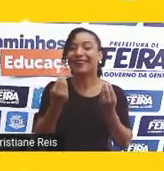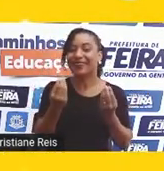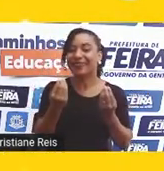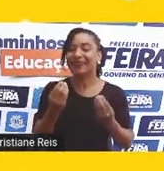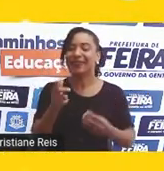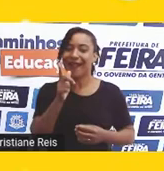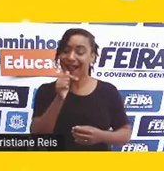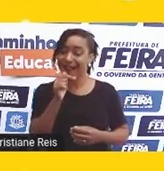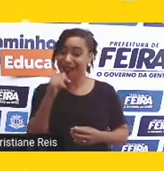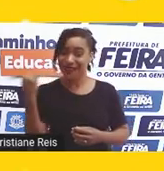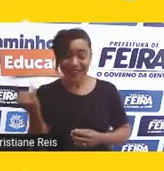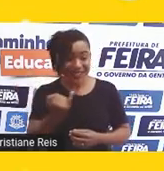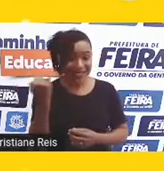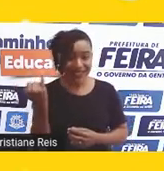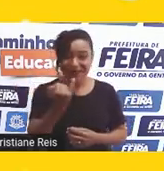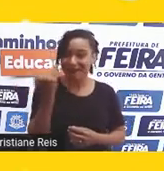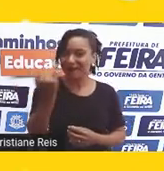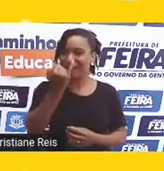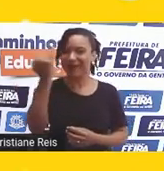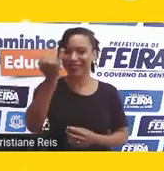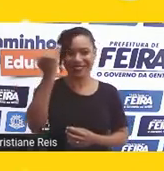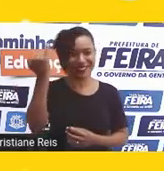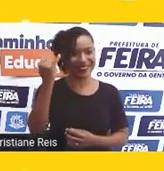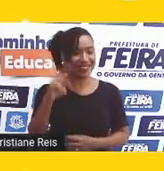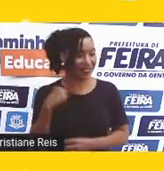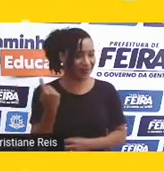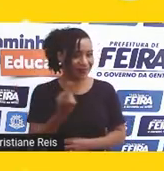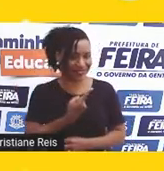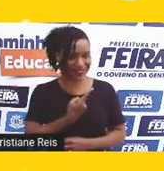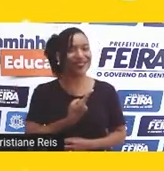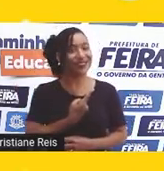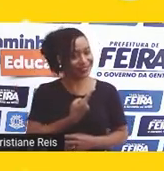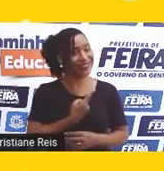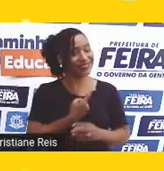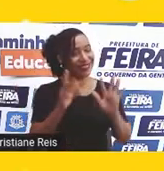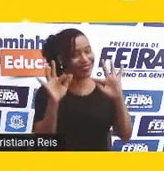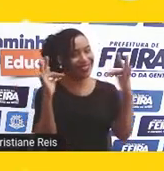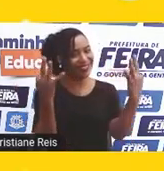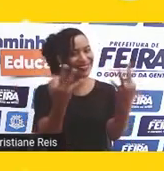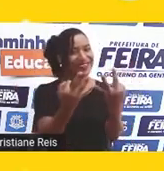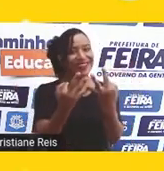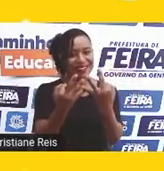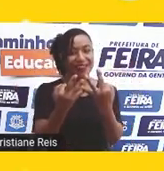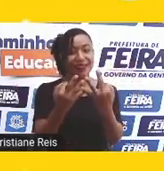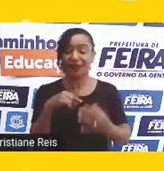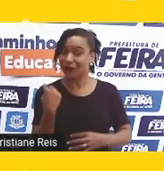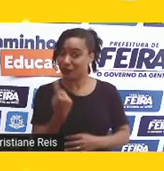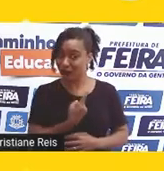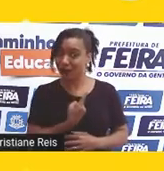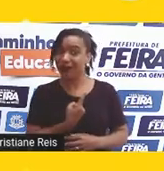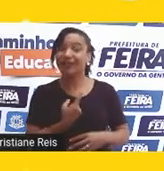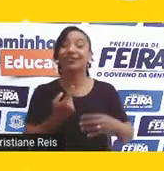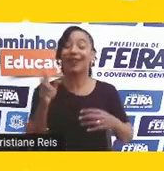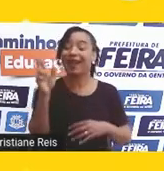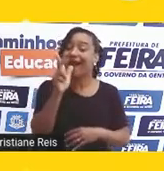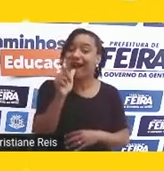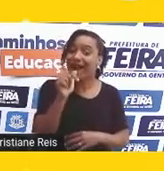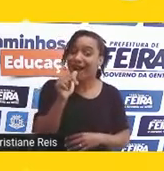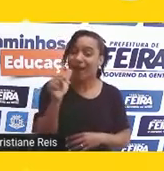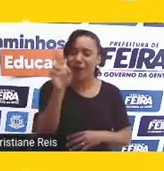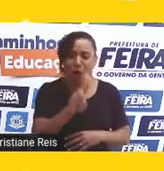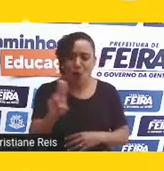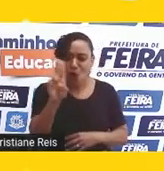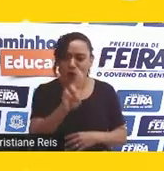muito importante para todos os seres vivos do planeta. Nós utilizamos a água em